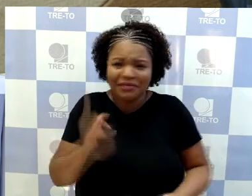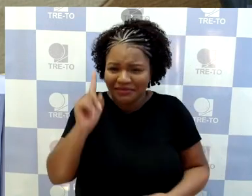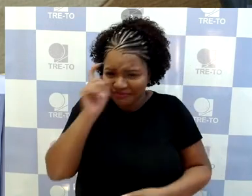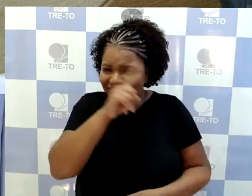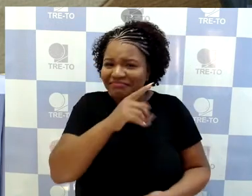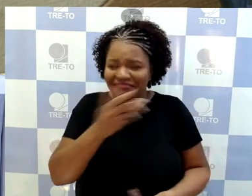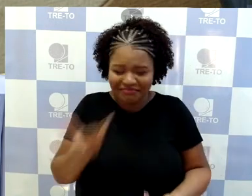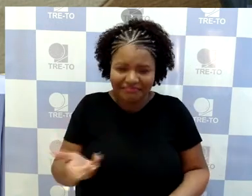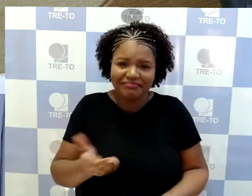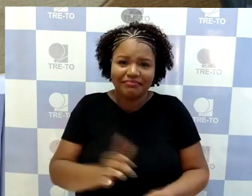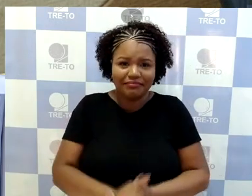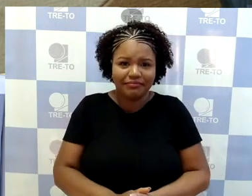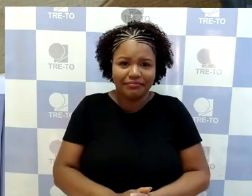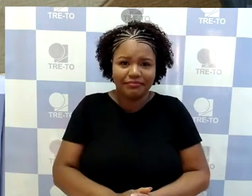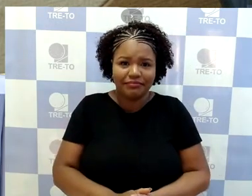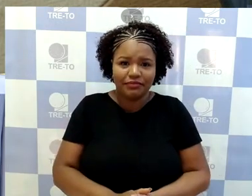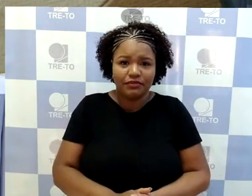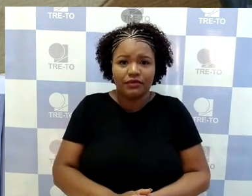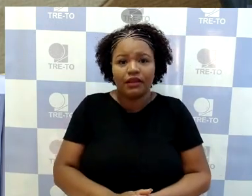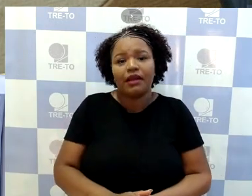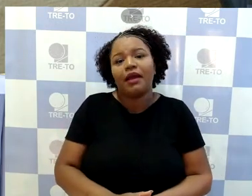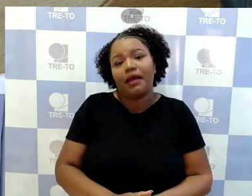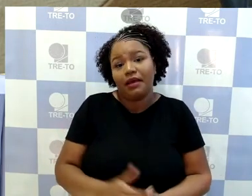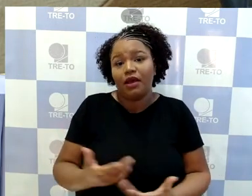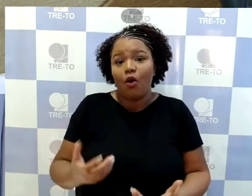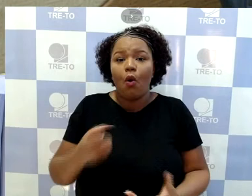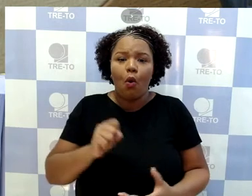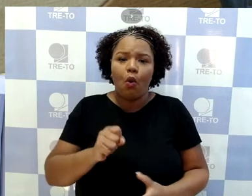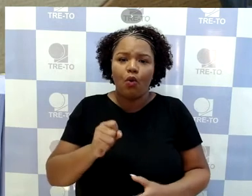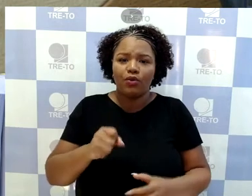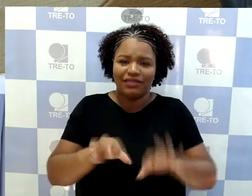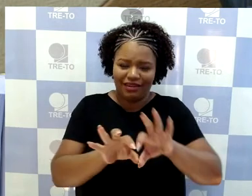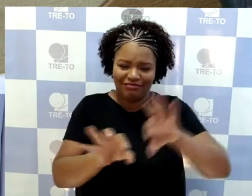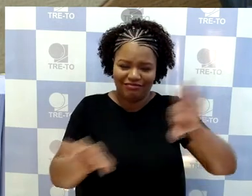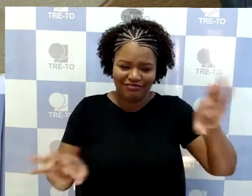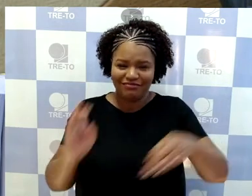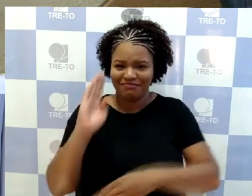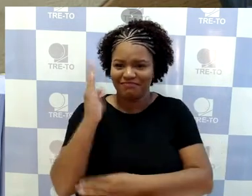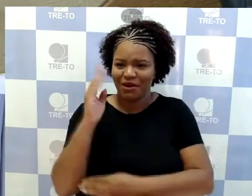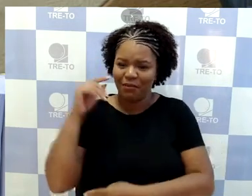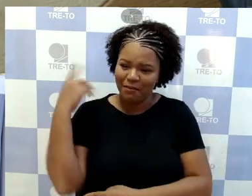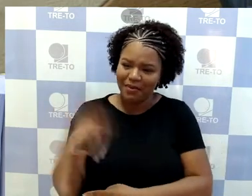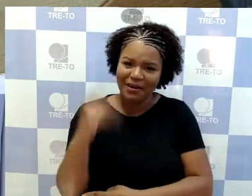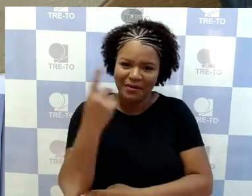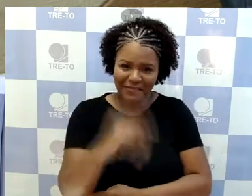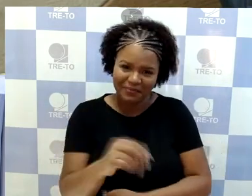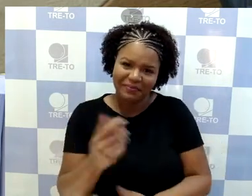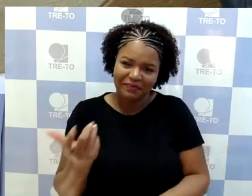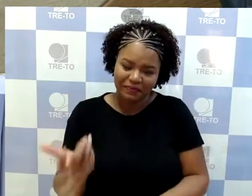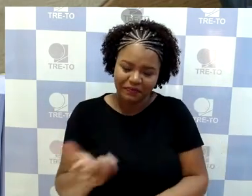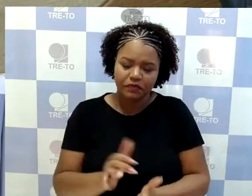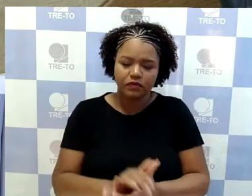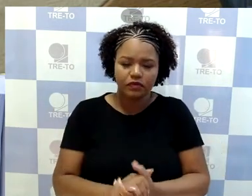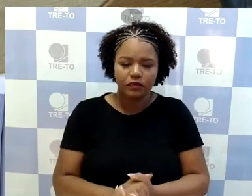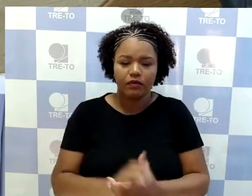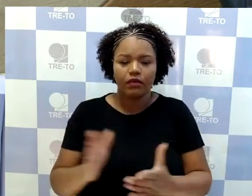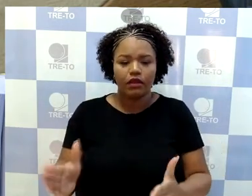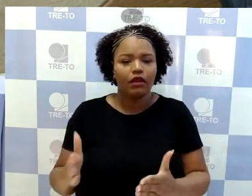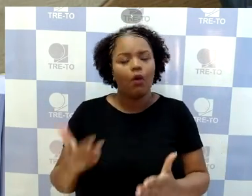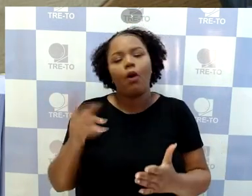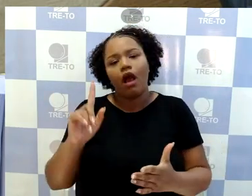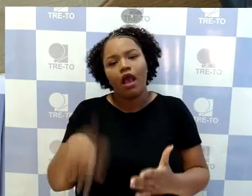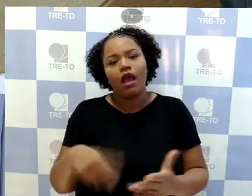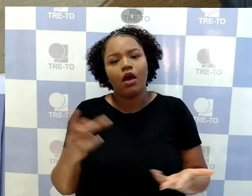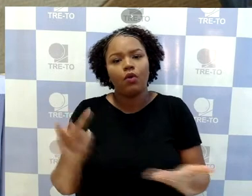pelo menos um cacetete, não é? É, para não ter alguma arma, tem que ter. Então, é uma sequência depois de atos que